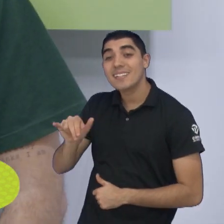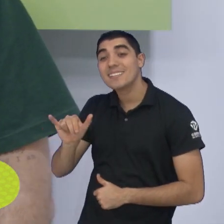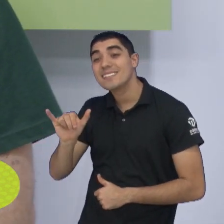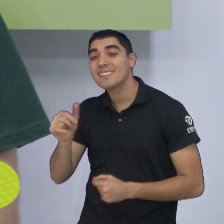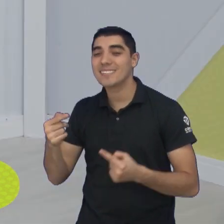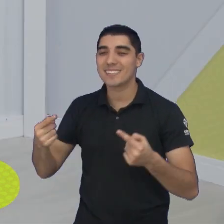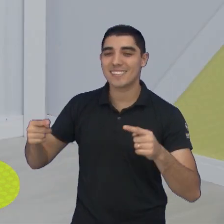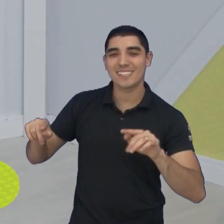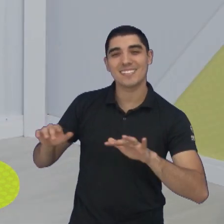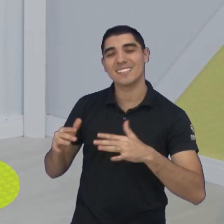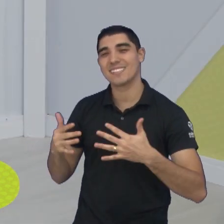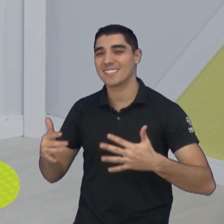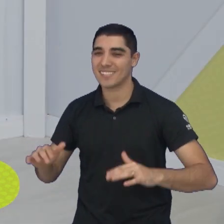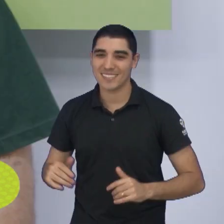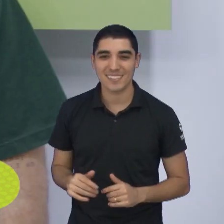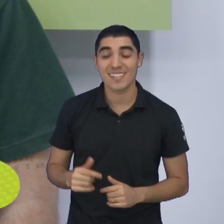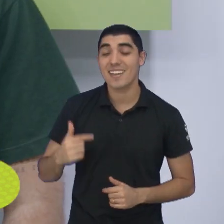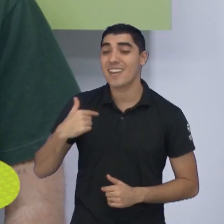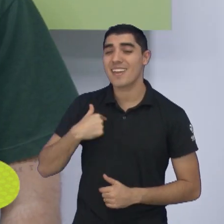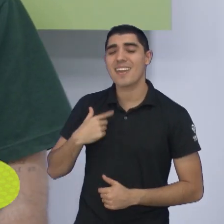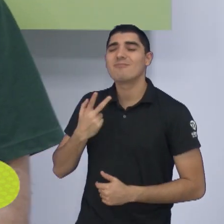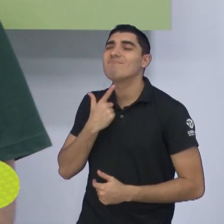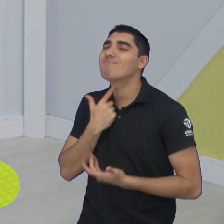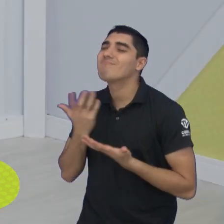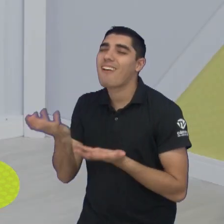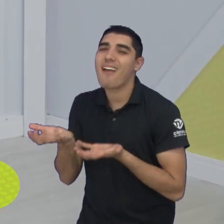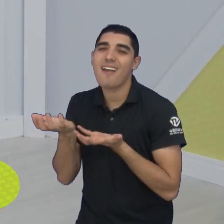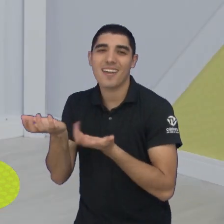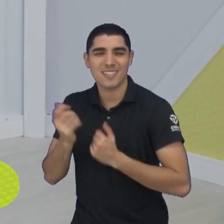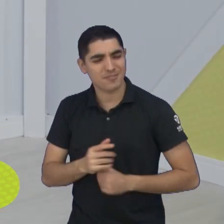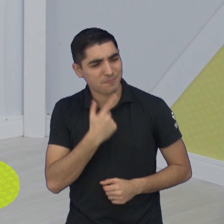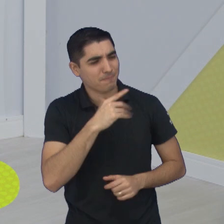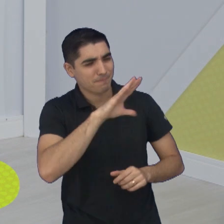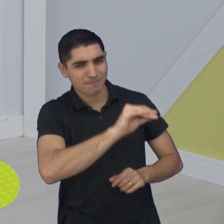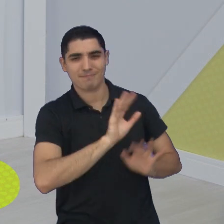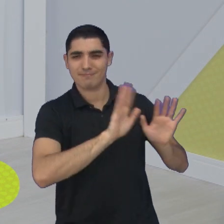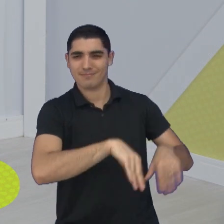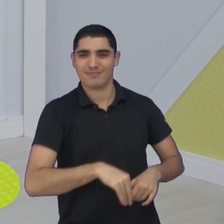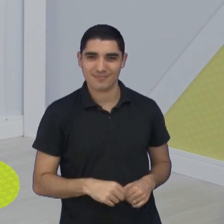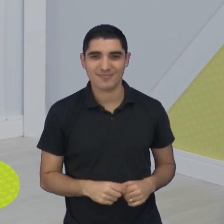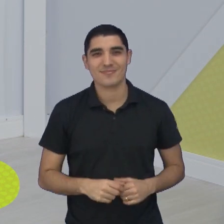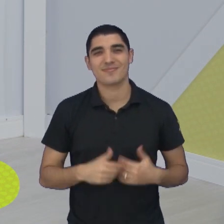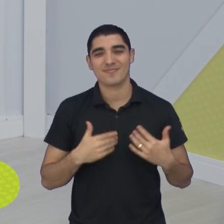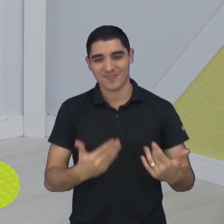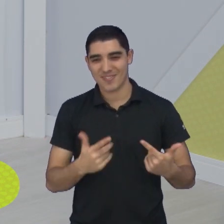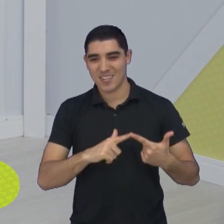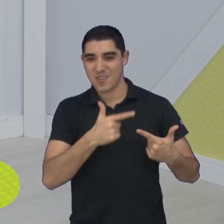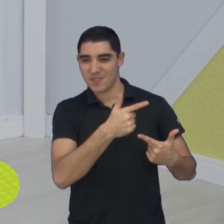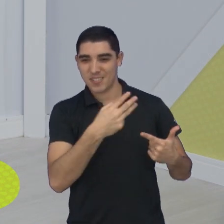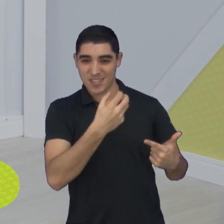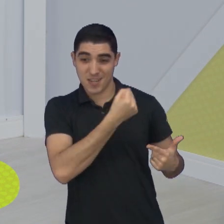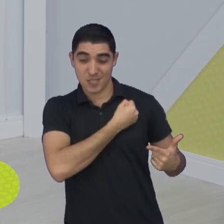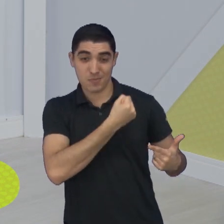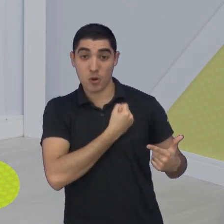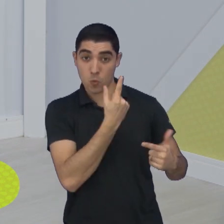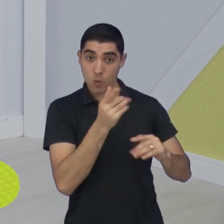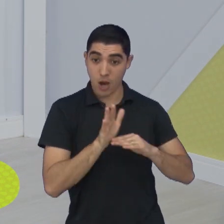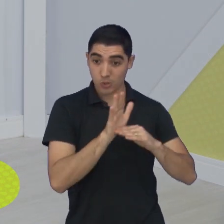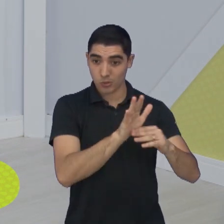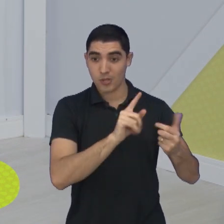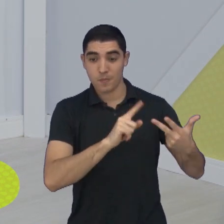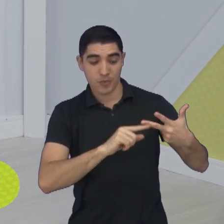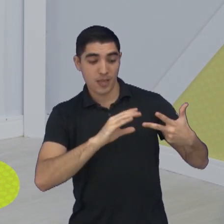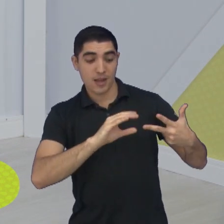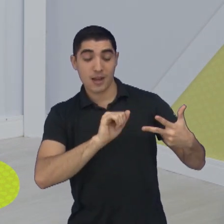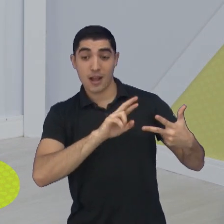Nani. 20 pontos, três. Quieto, Bruno. Quieto, não tem tempo. 20 pontos, três rebotes e uma assistência. E a Carol Ribeiro,